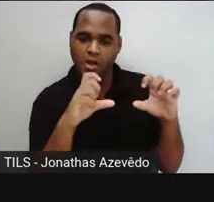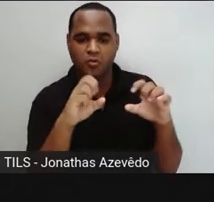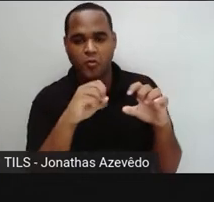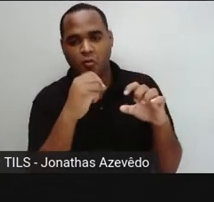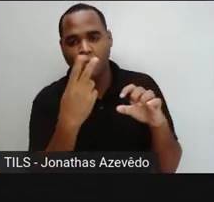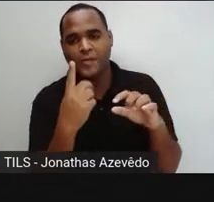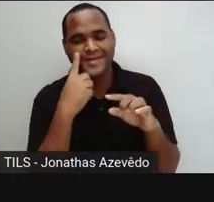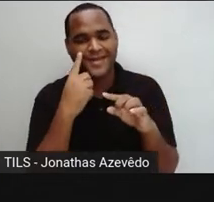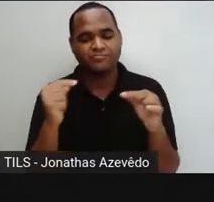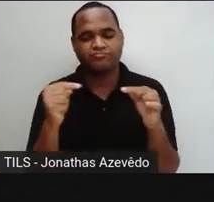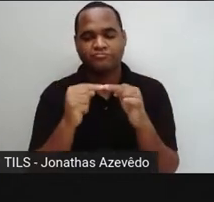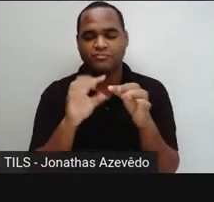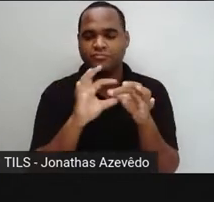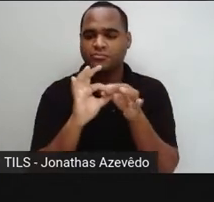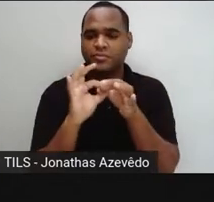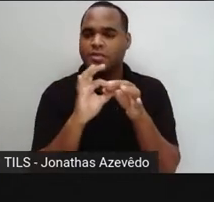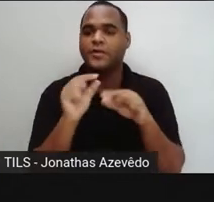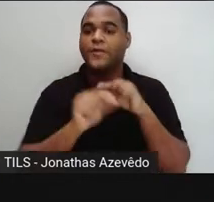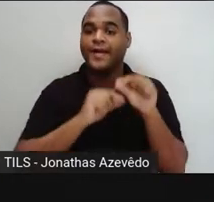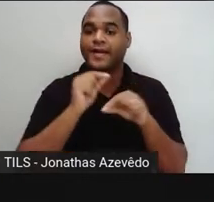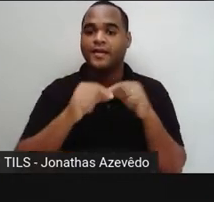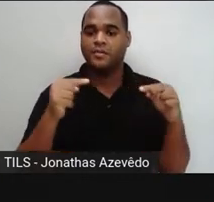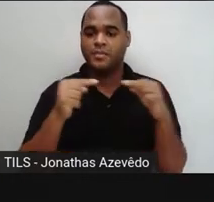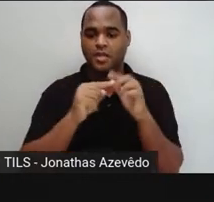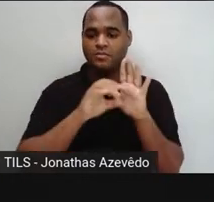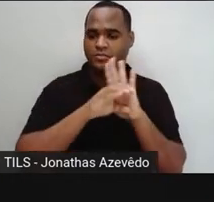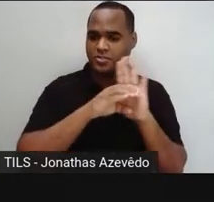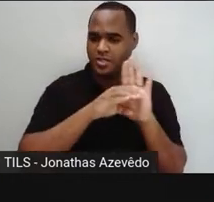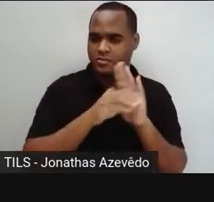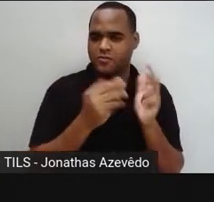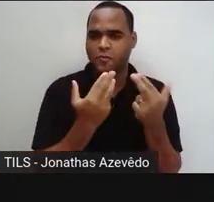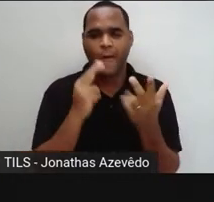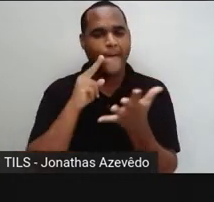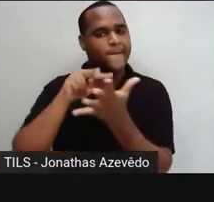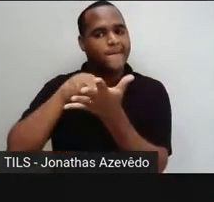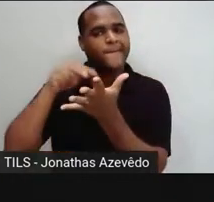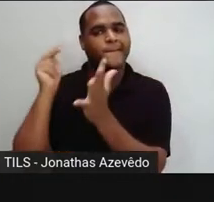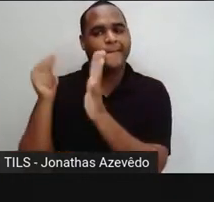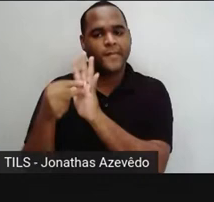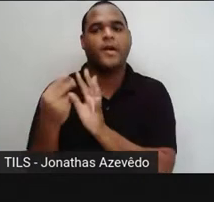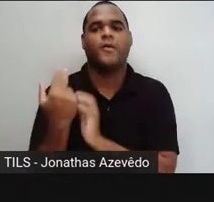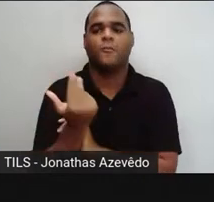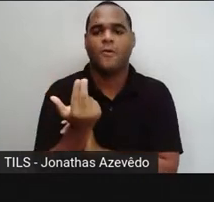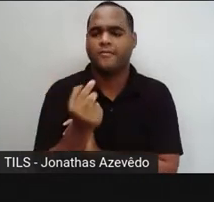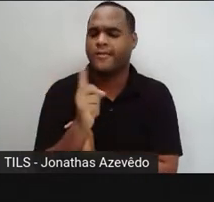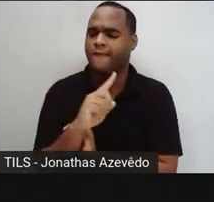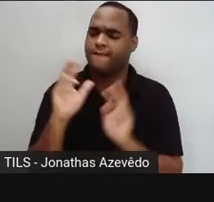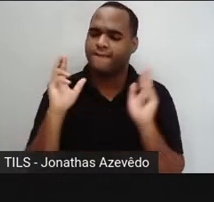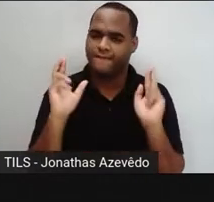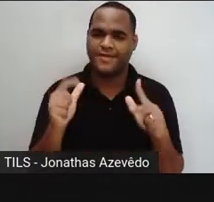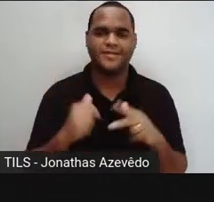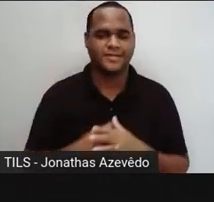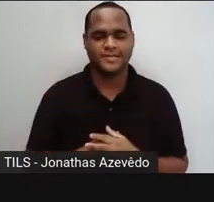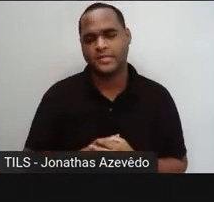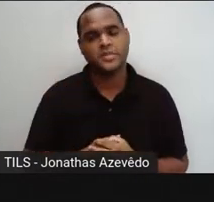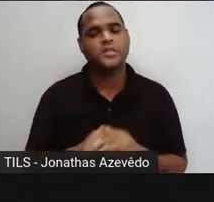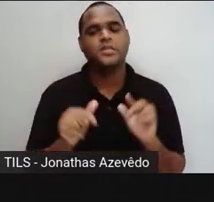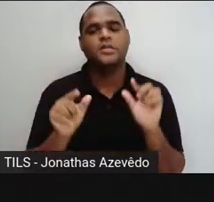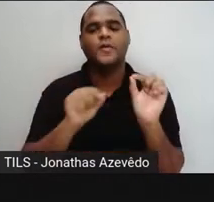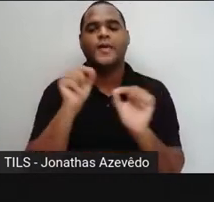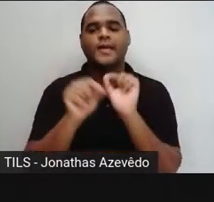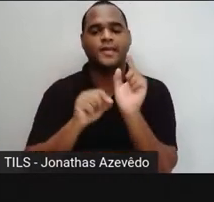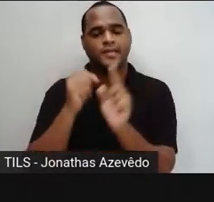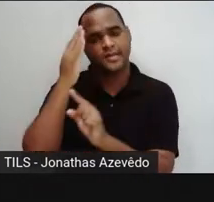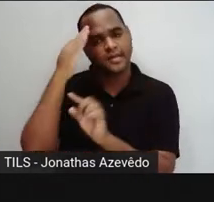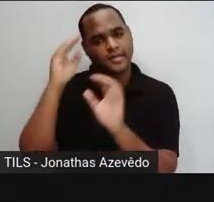são associados, como se tivessem os mesmos conceitos, a mesma definição, na verdade, diferente. O que é se entende